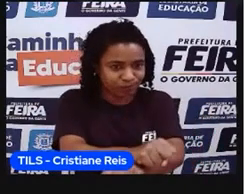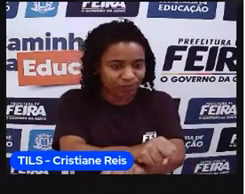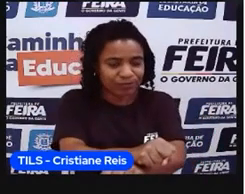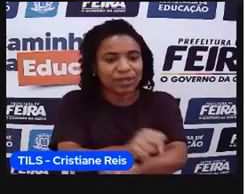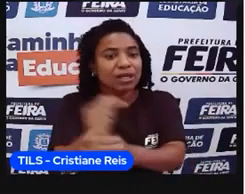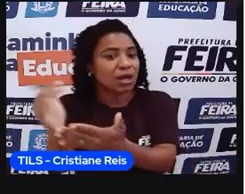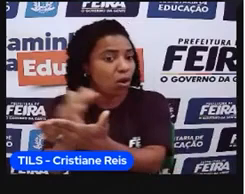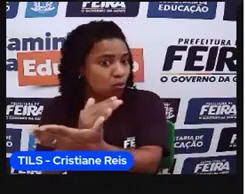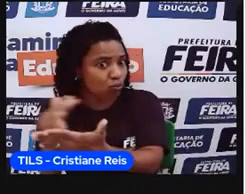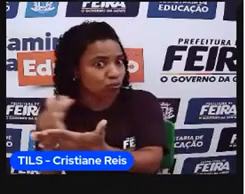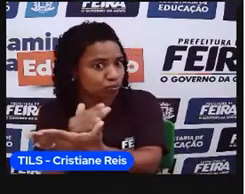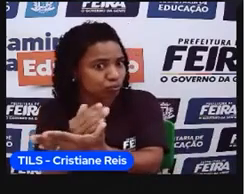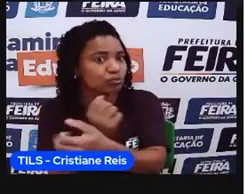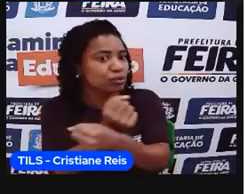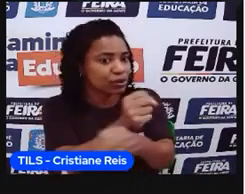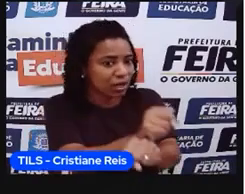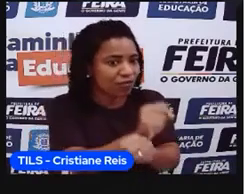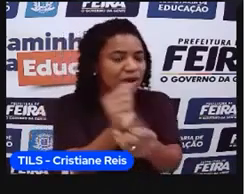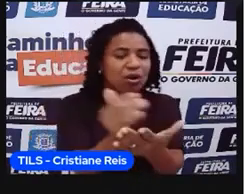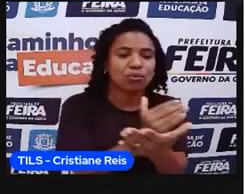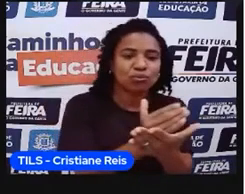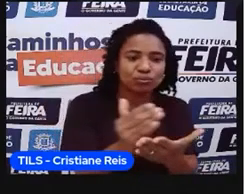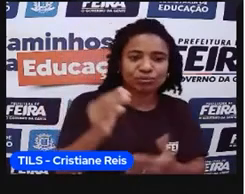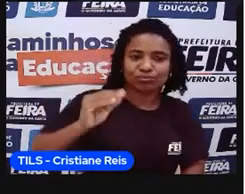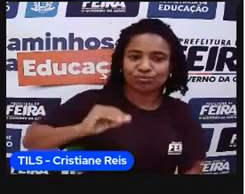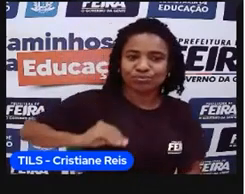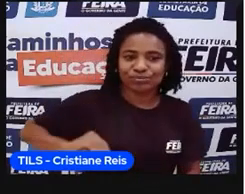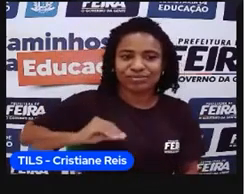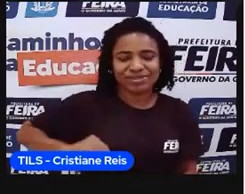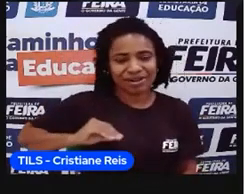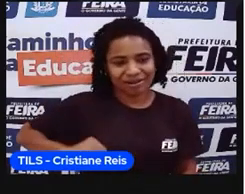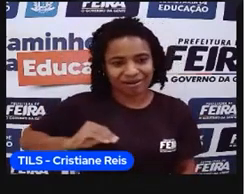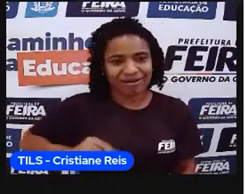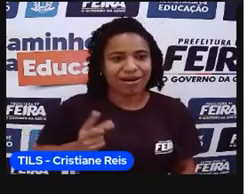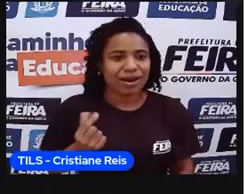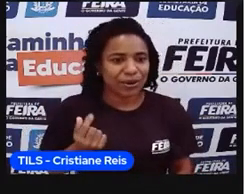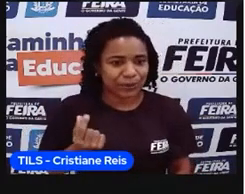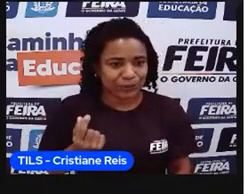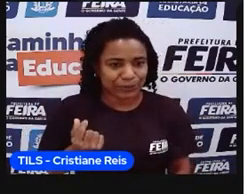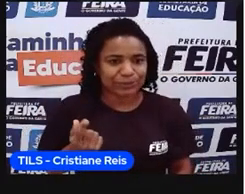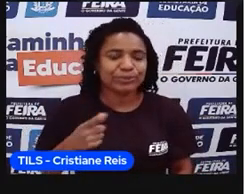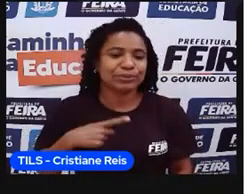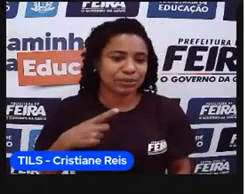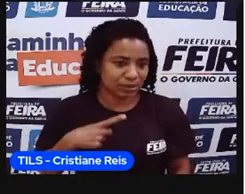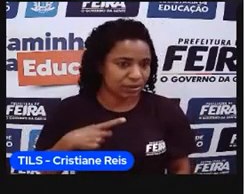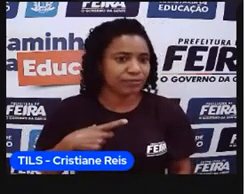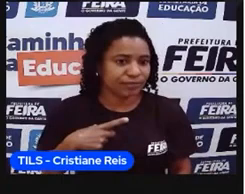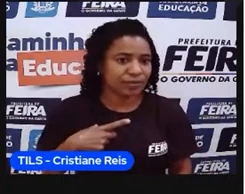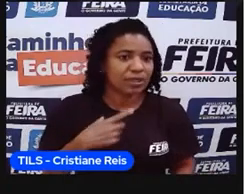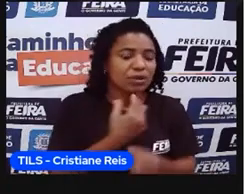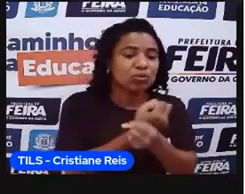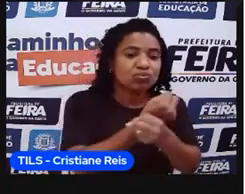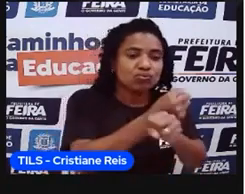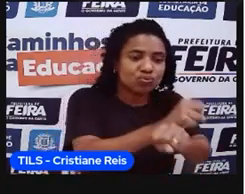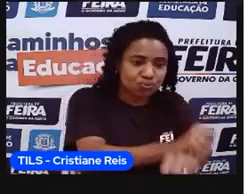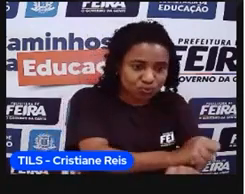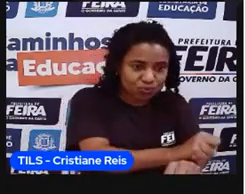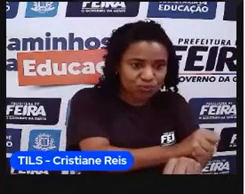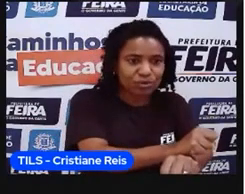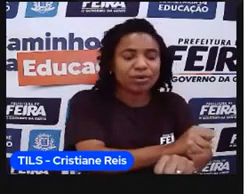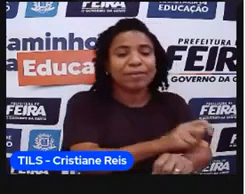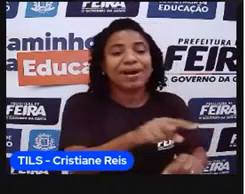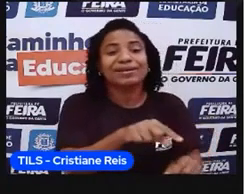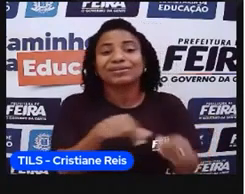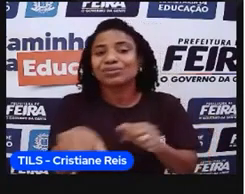trabalhos, onde um, a gente, né, tinha uma relação de trabalho mais humana, onde eles